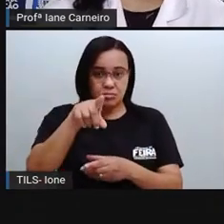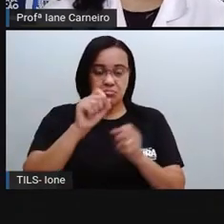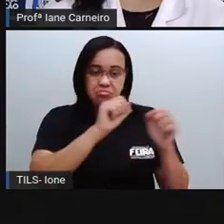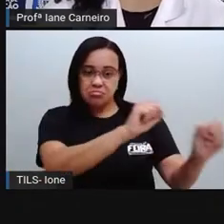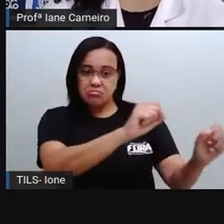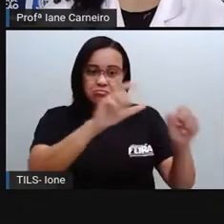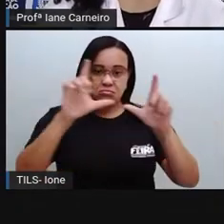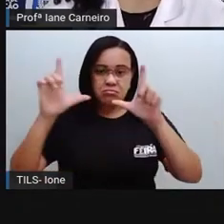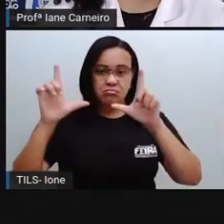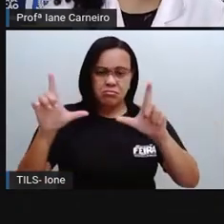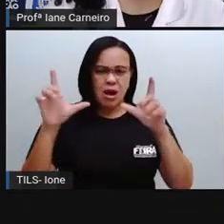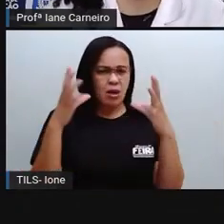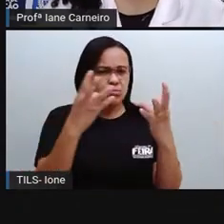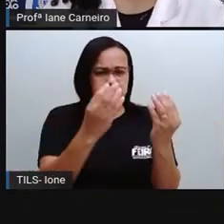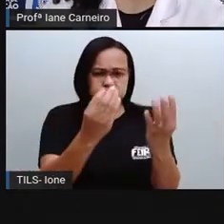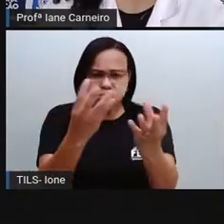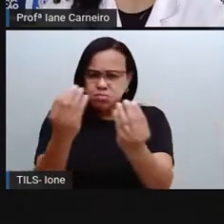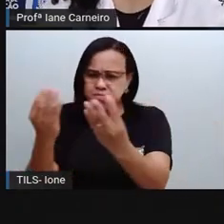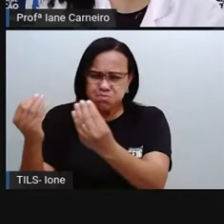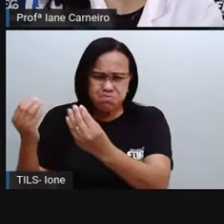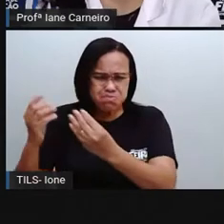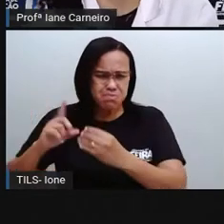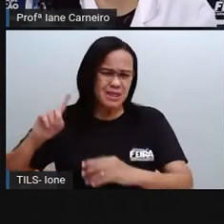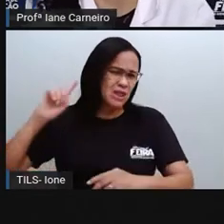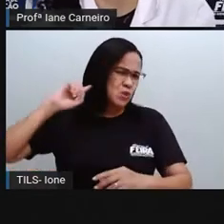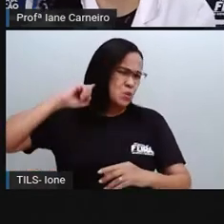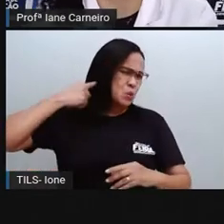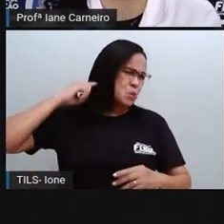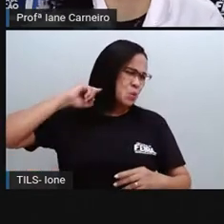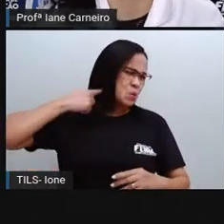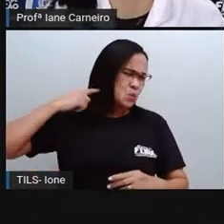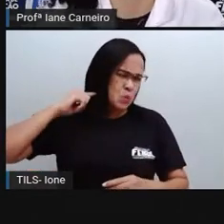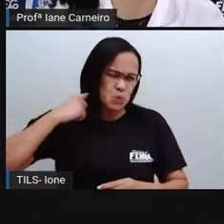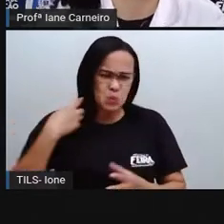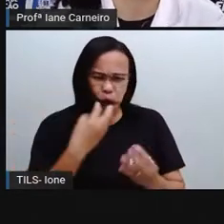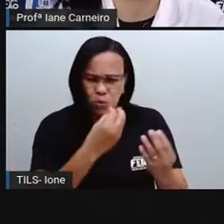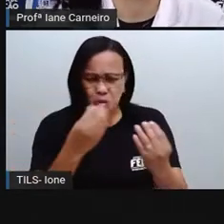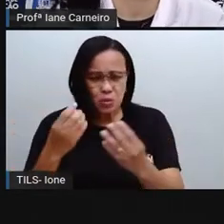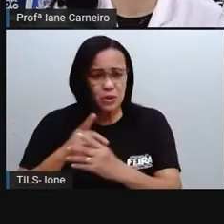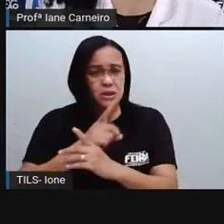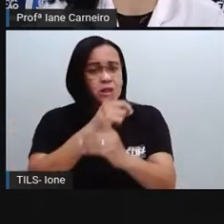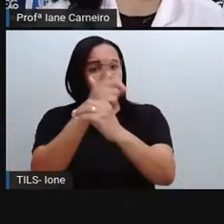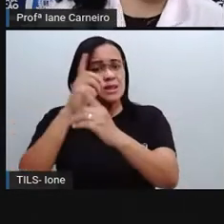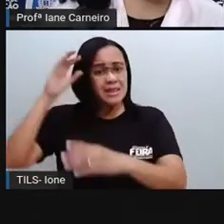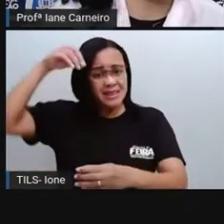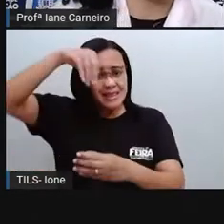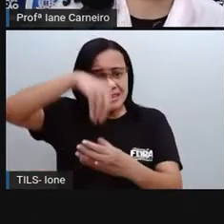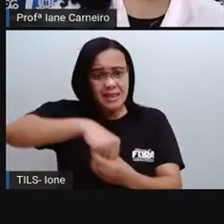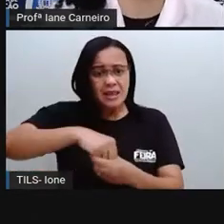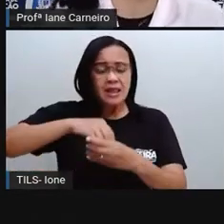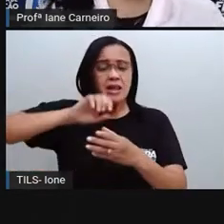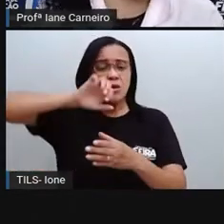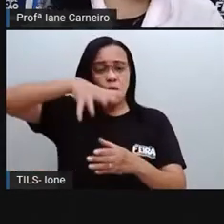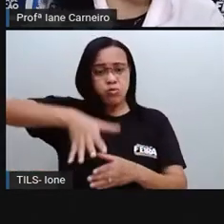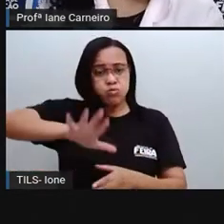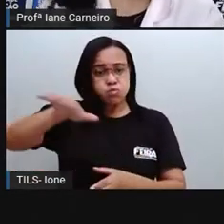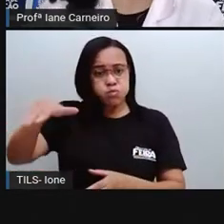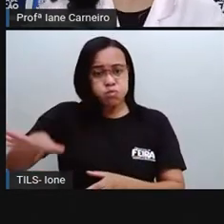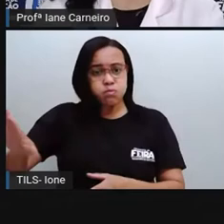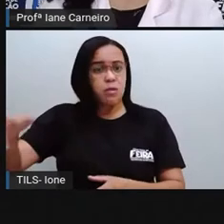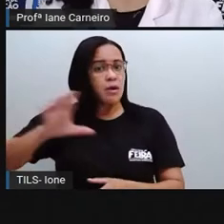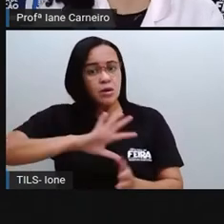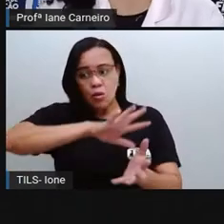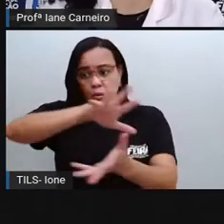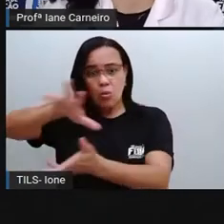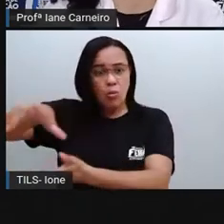slide, o tanto de plástico, de sujeira, né? Que são encontrados nos mares, né? Do mundo todo,